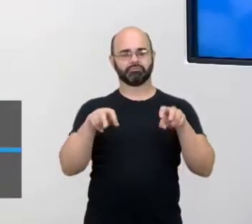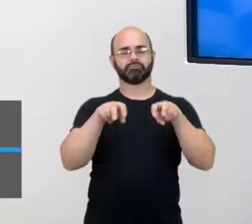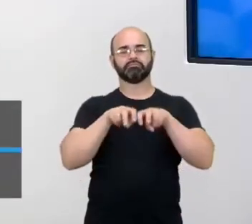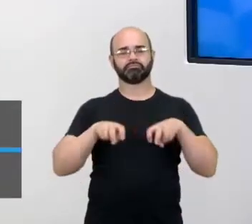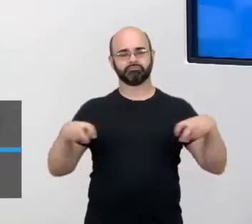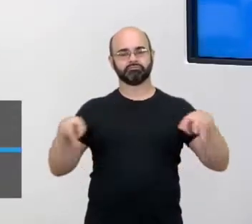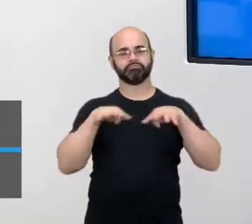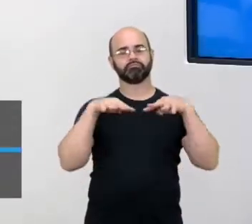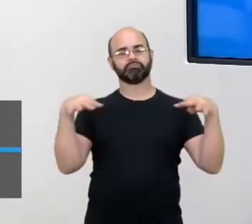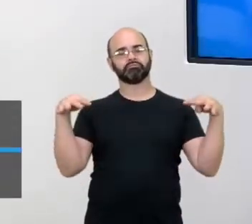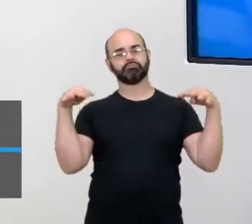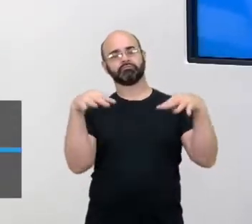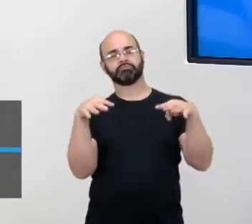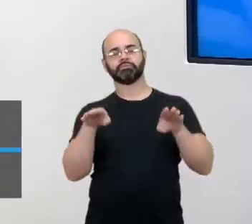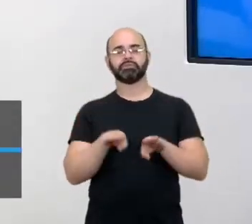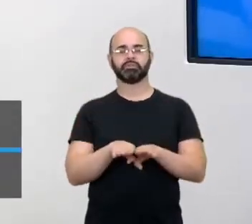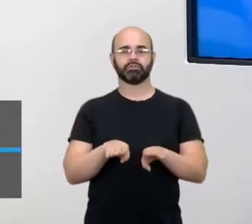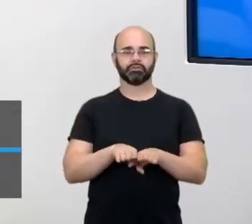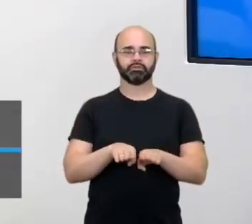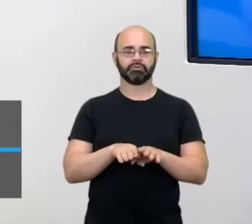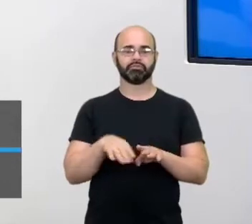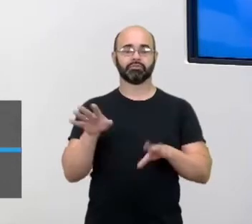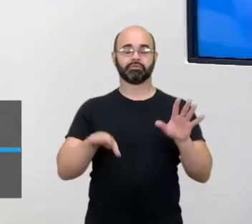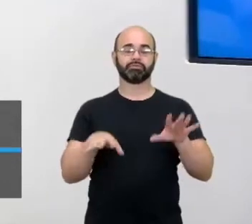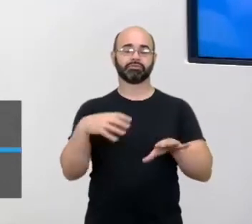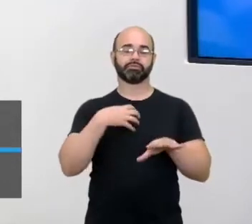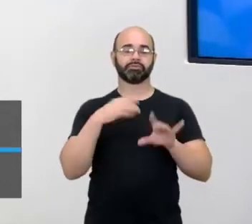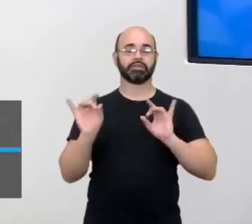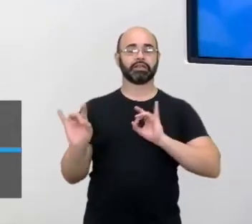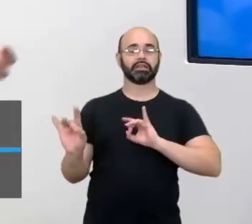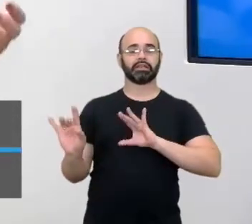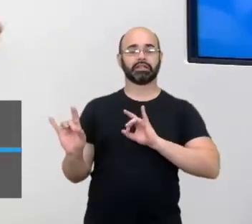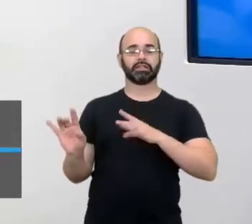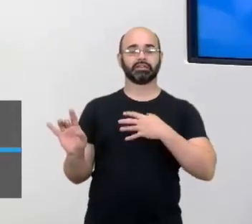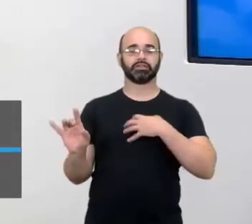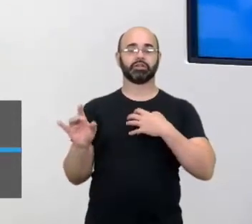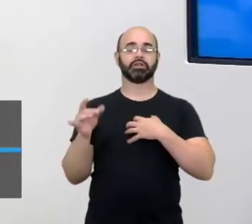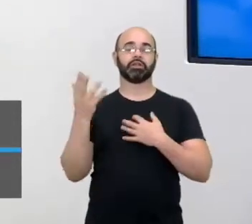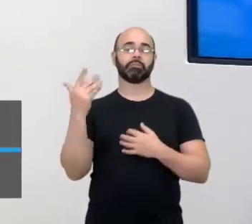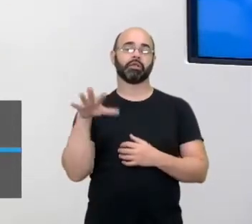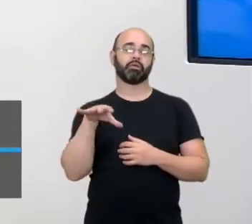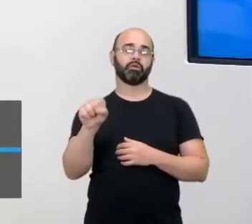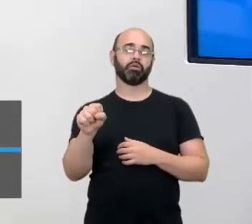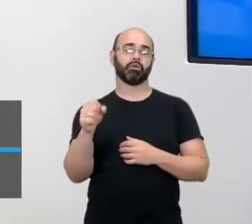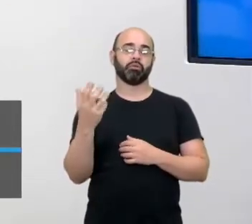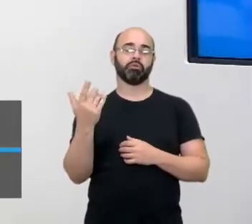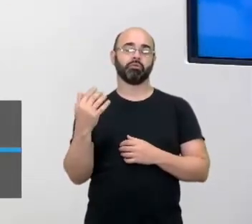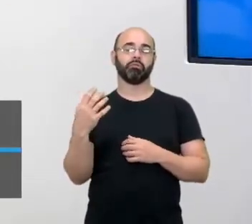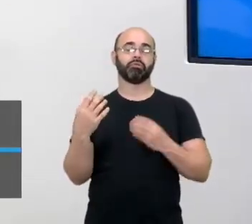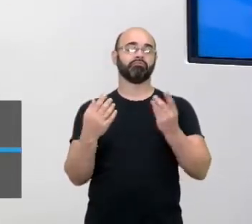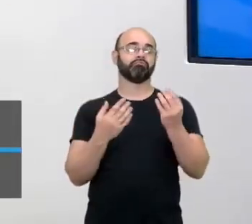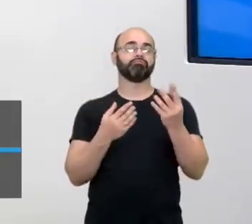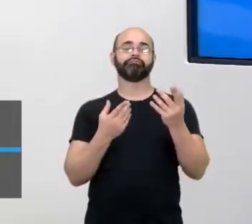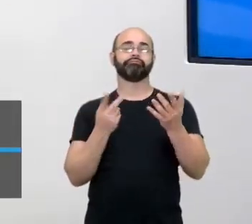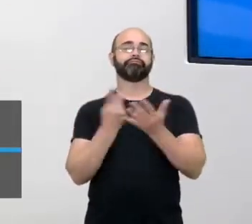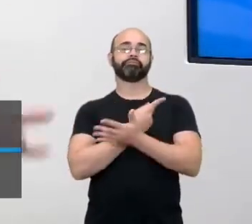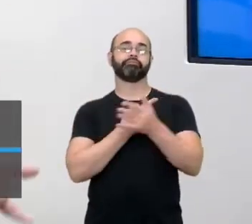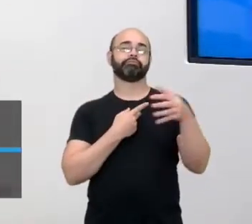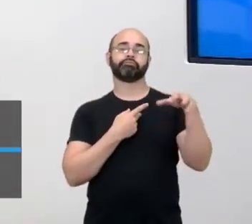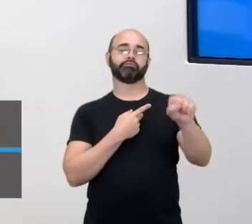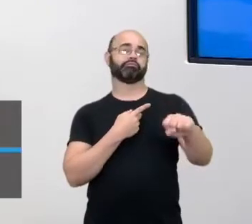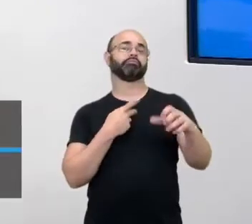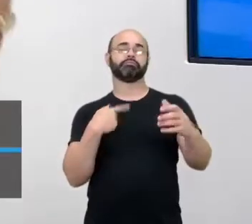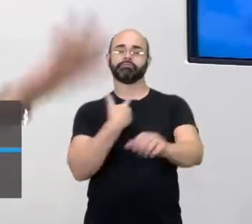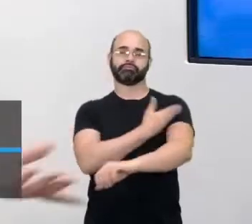examinadora, que às vezes uma questão de técnica simples, da forma que você pega a mão. Às vezes você tá pegando a mão errada e você nem tá se tocando, porque vira tão